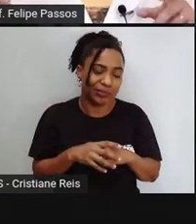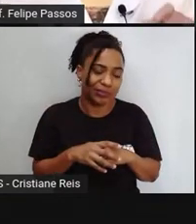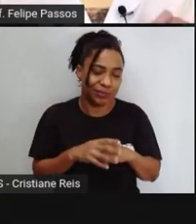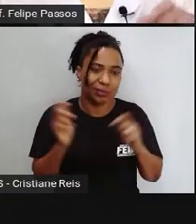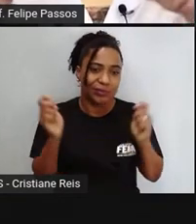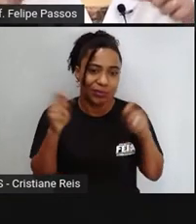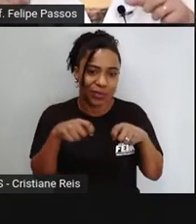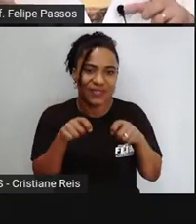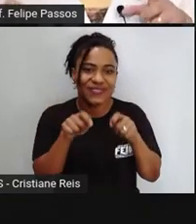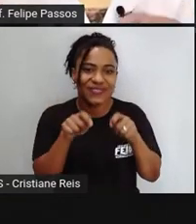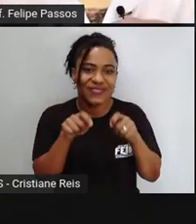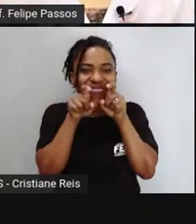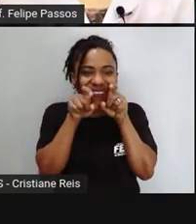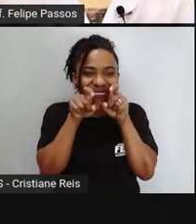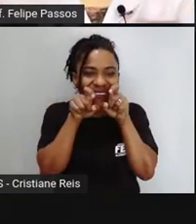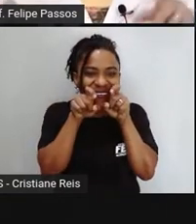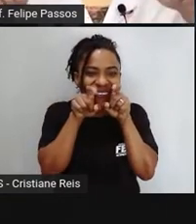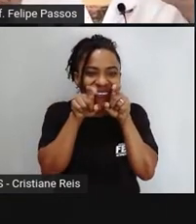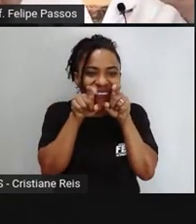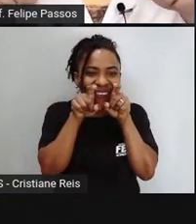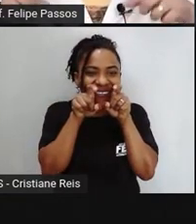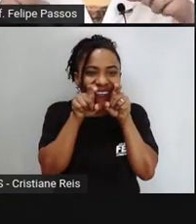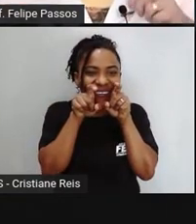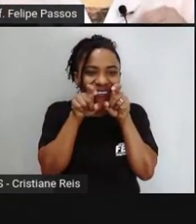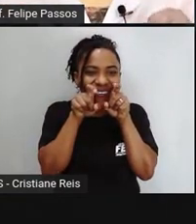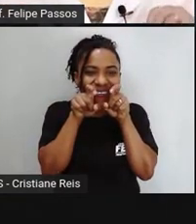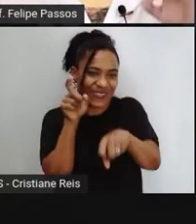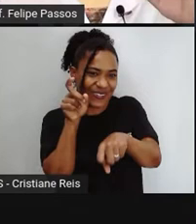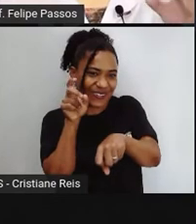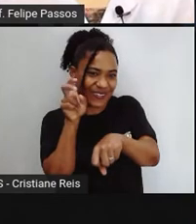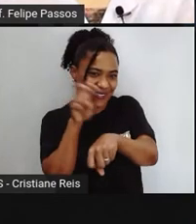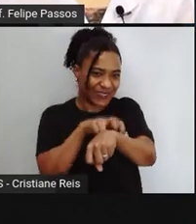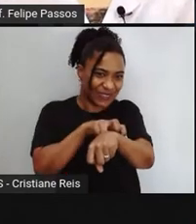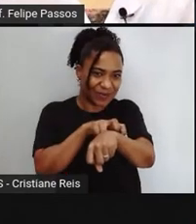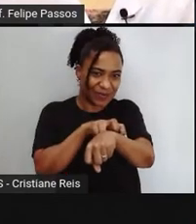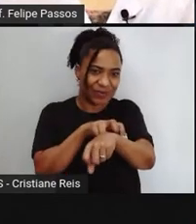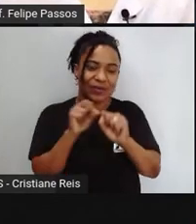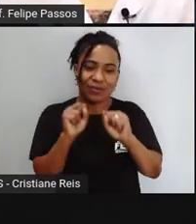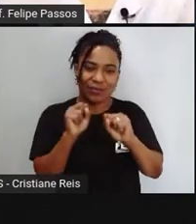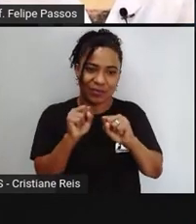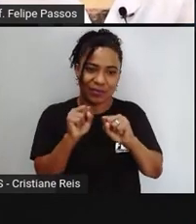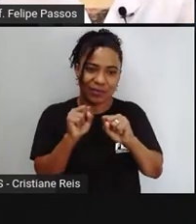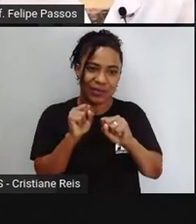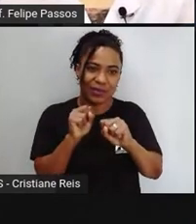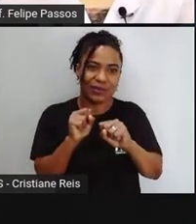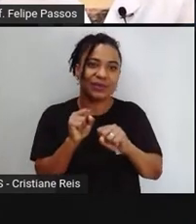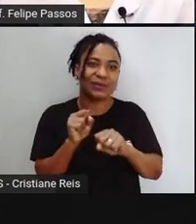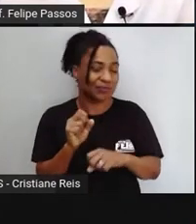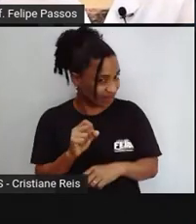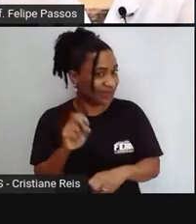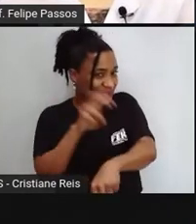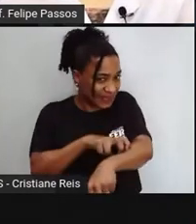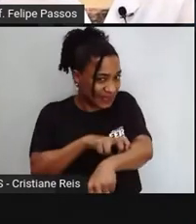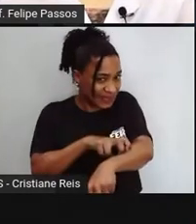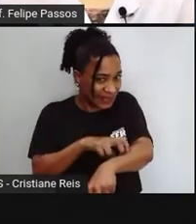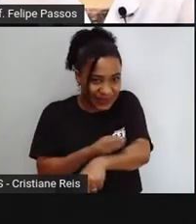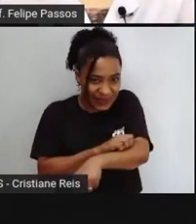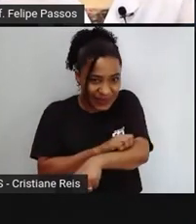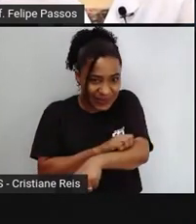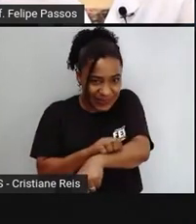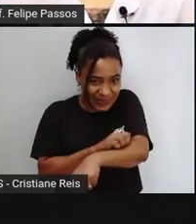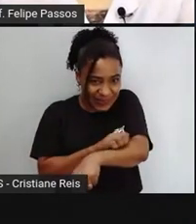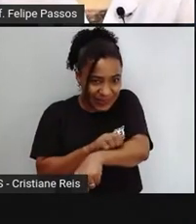dentinhos aqui também, próximos da boca, que ela enfia na pele, injeta essa peçonha, e vai causar bastante dor,